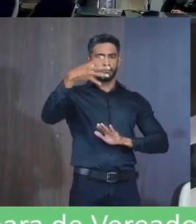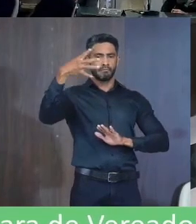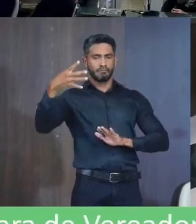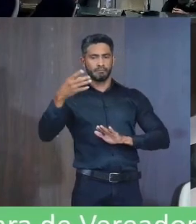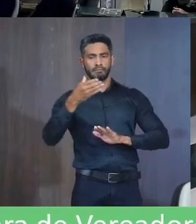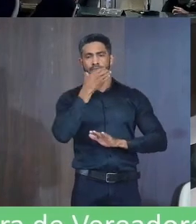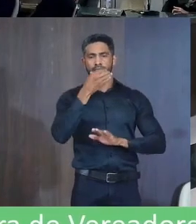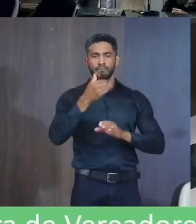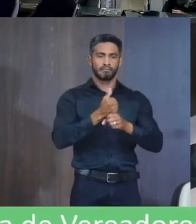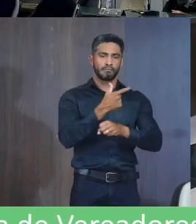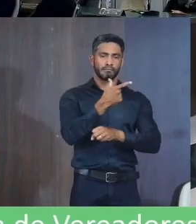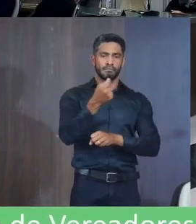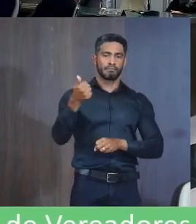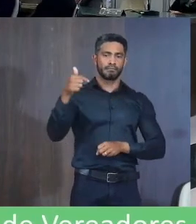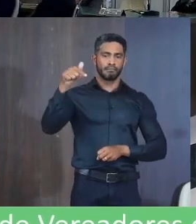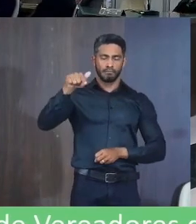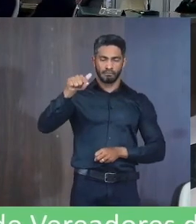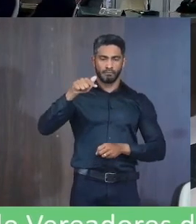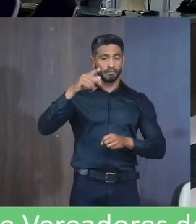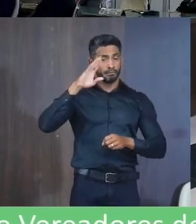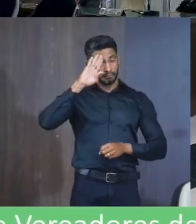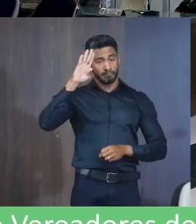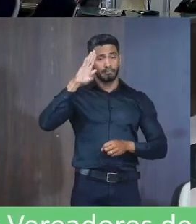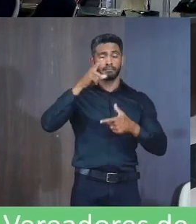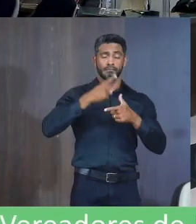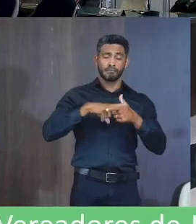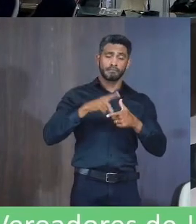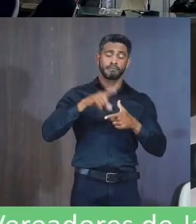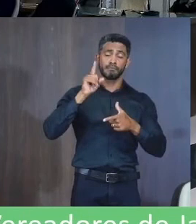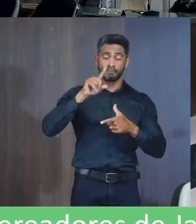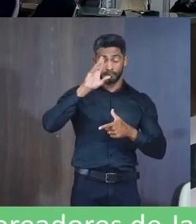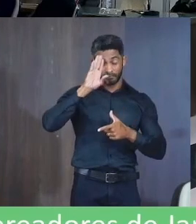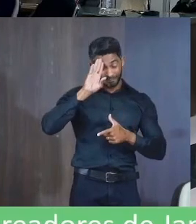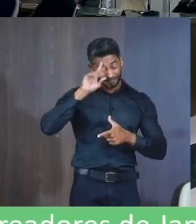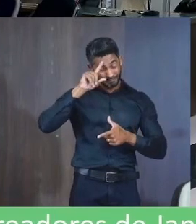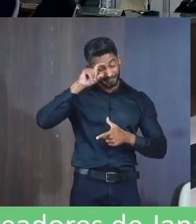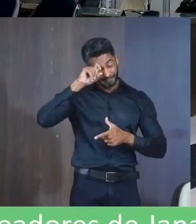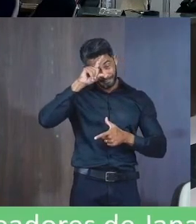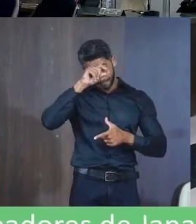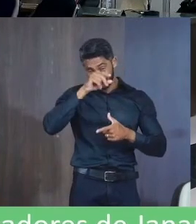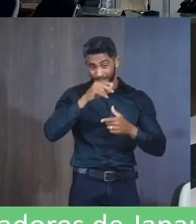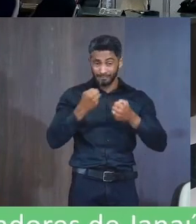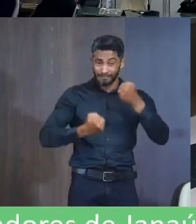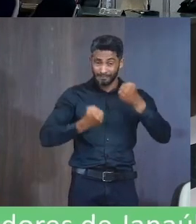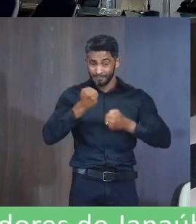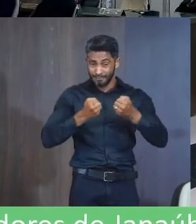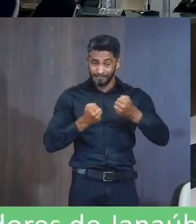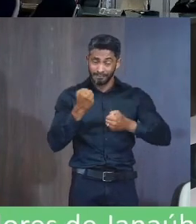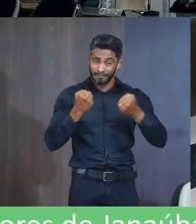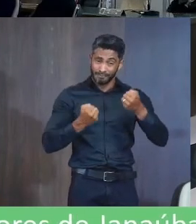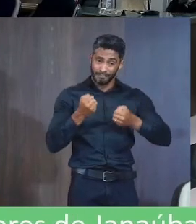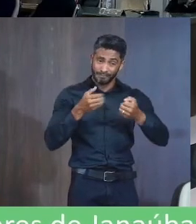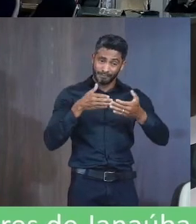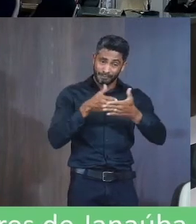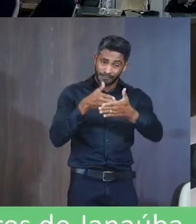dezembro De 2007 O principal problema É a dificuldade Para transitar Com veículos Altos na rua Visto Visto que as